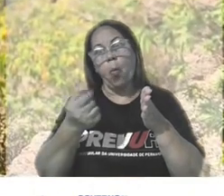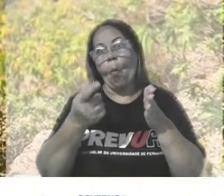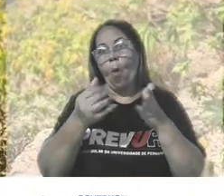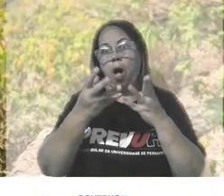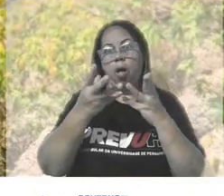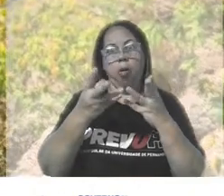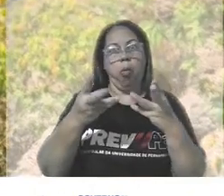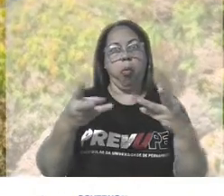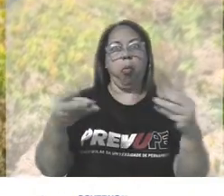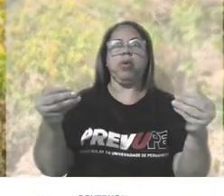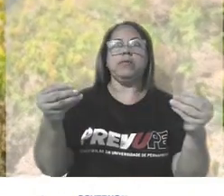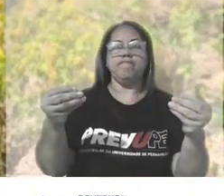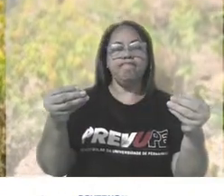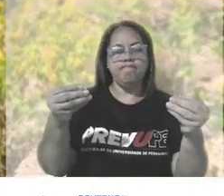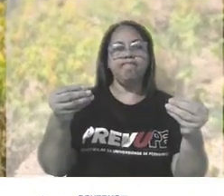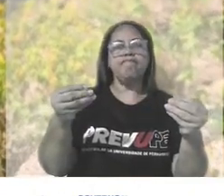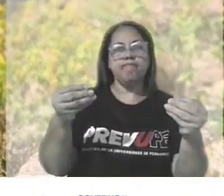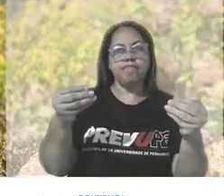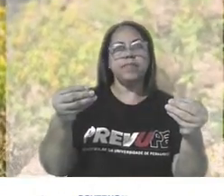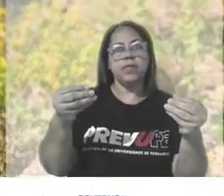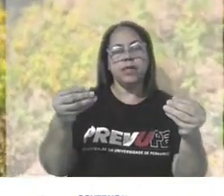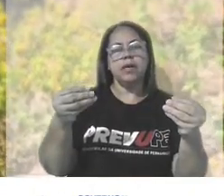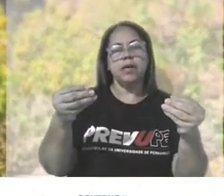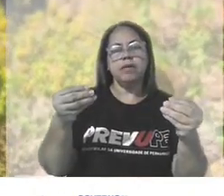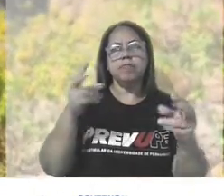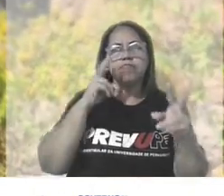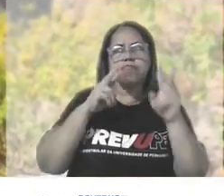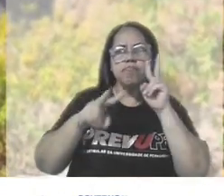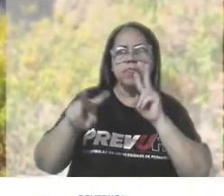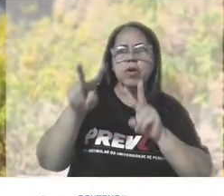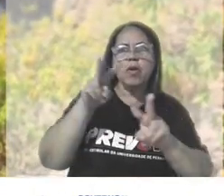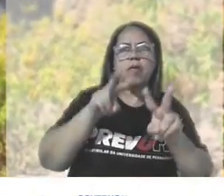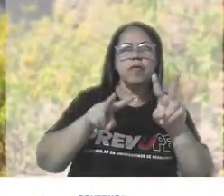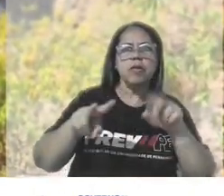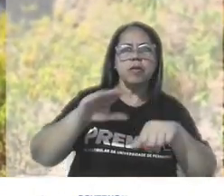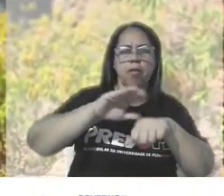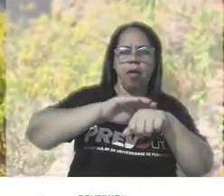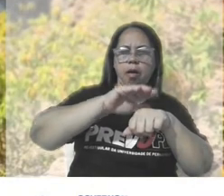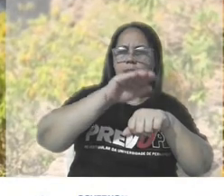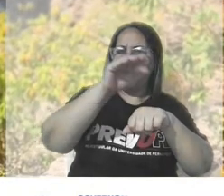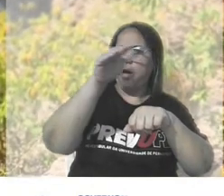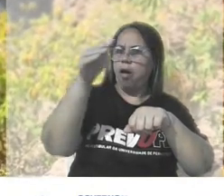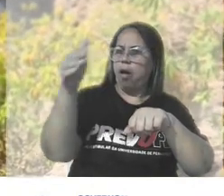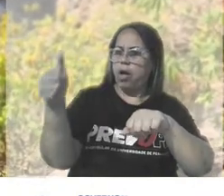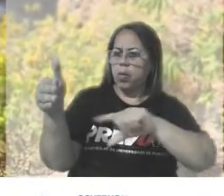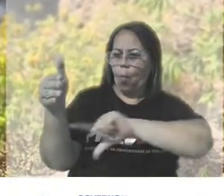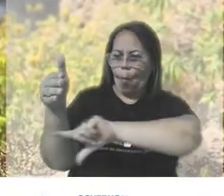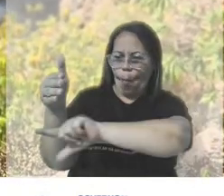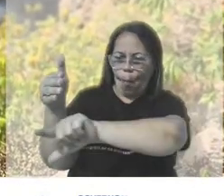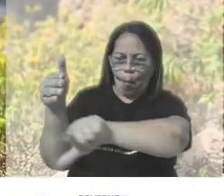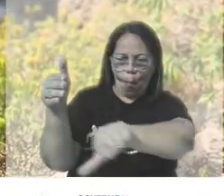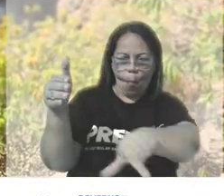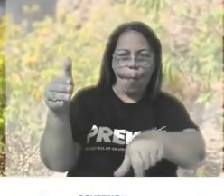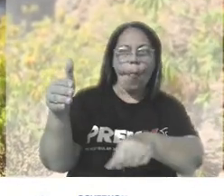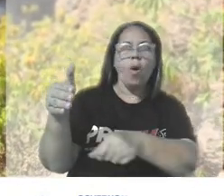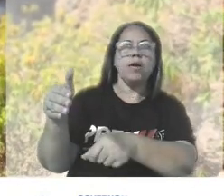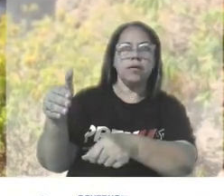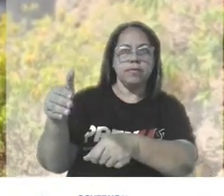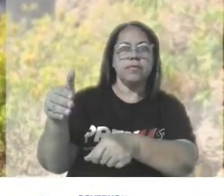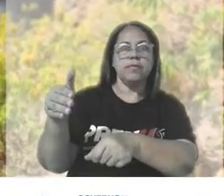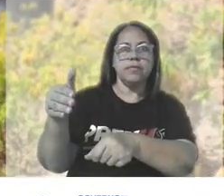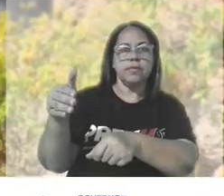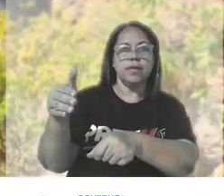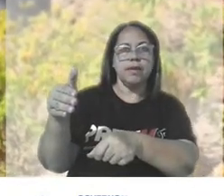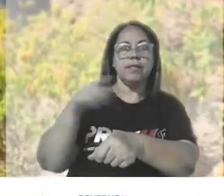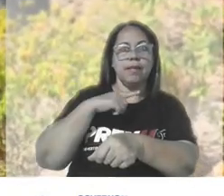derreteu com o tempo, a gente teve um vazio e esse vazio provocou um desmoronamento de blocos. E aí, a gente